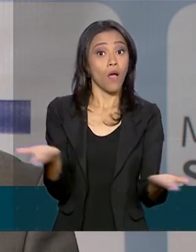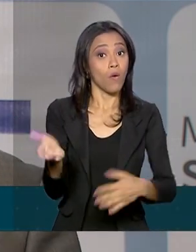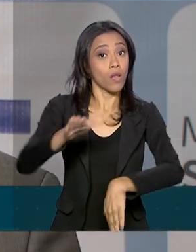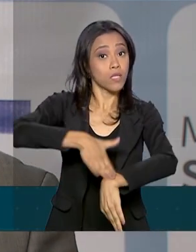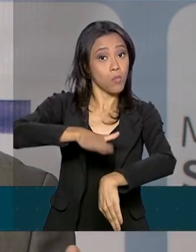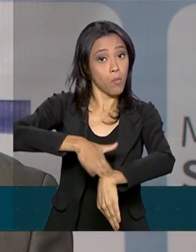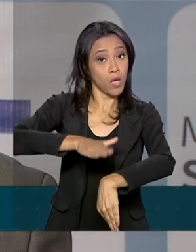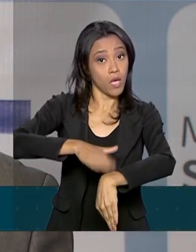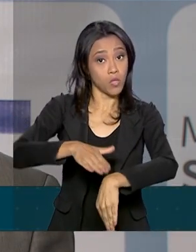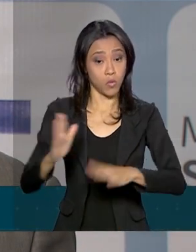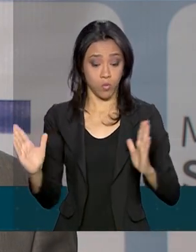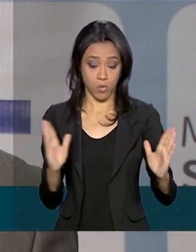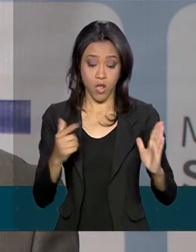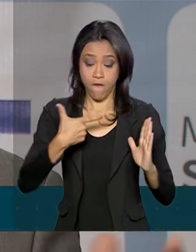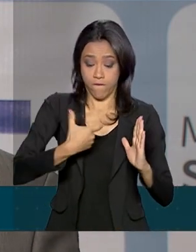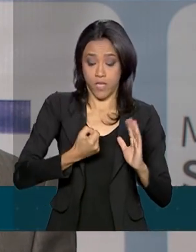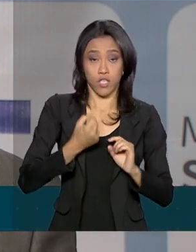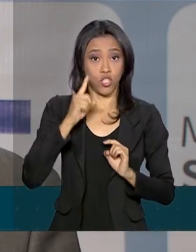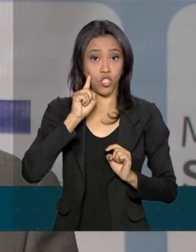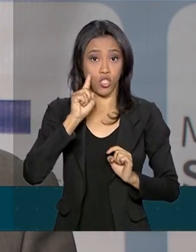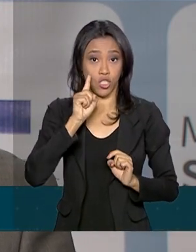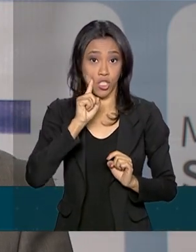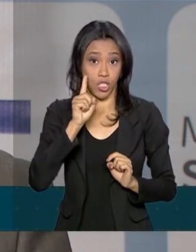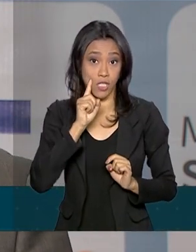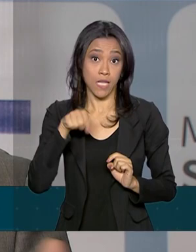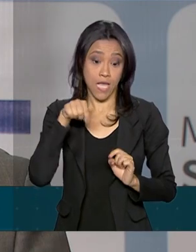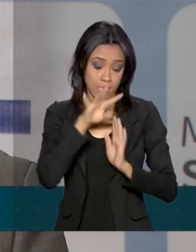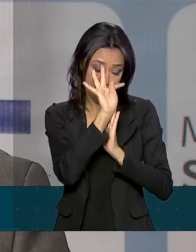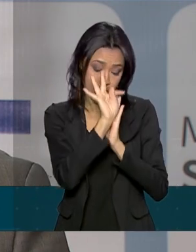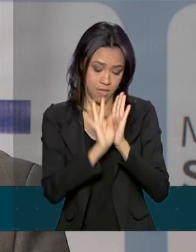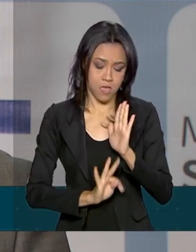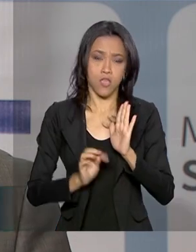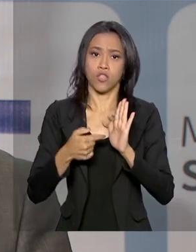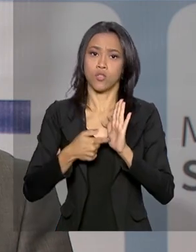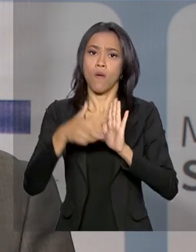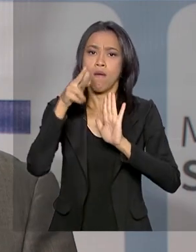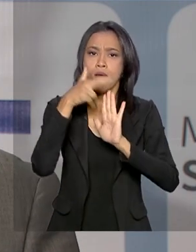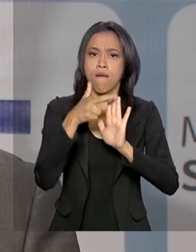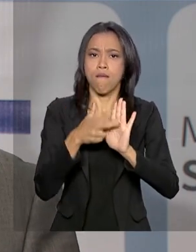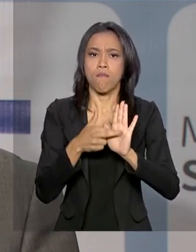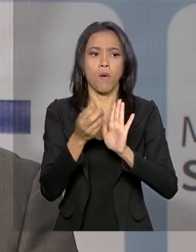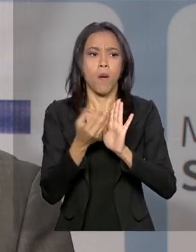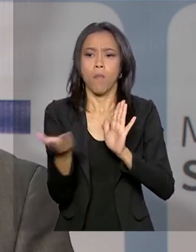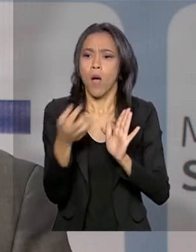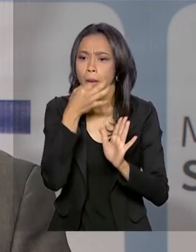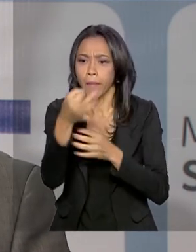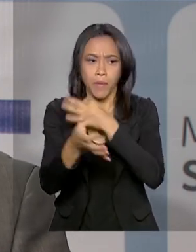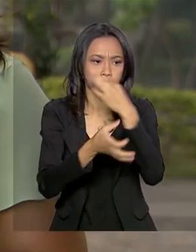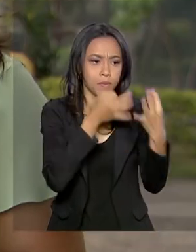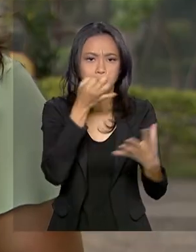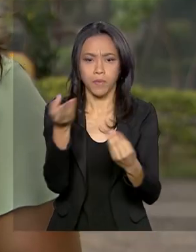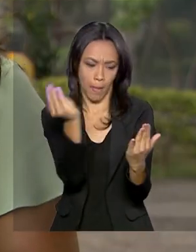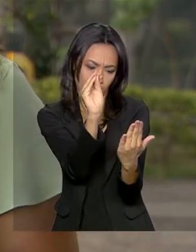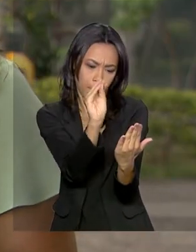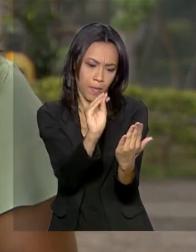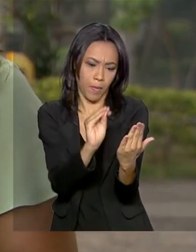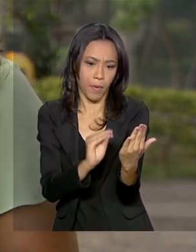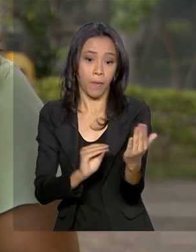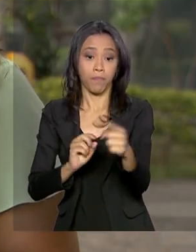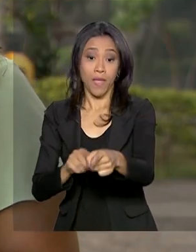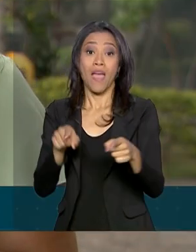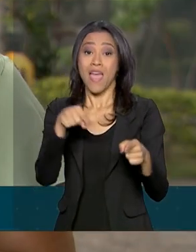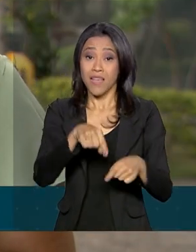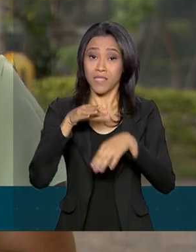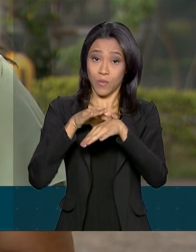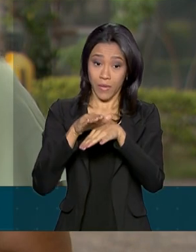próximos 20 dias, pegar esse texto, pegar esse protocolo e interagir com ele. A epidermólise